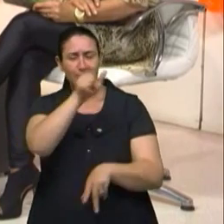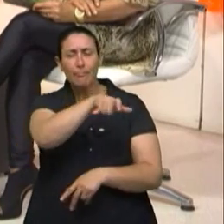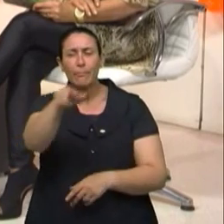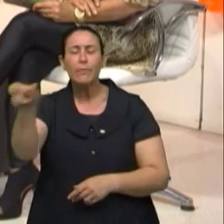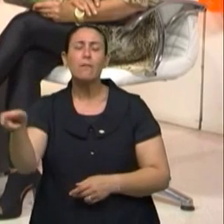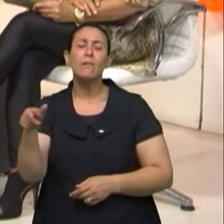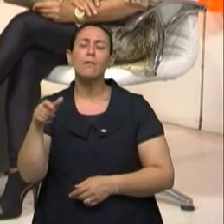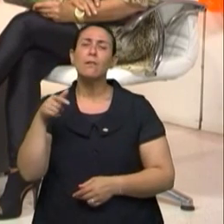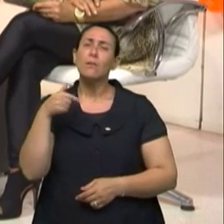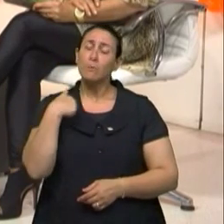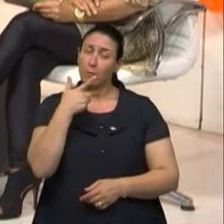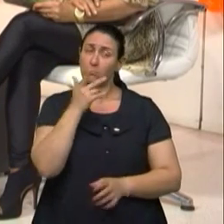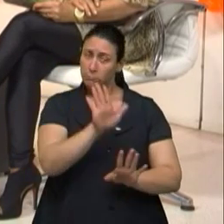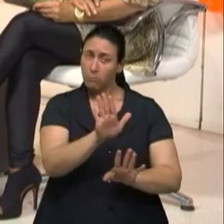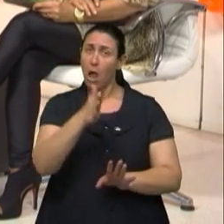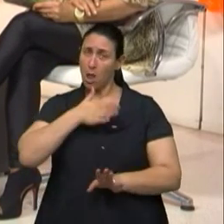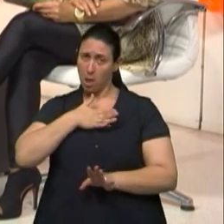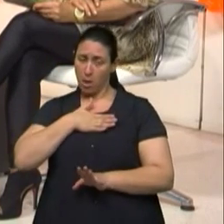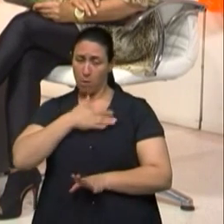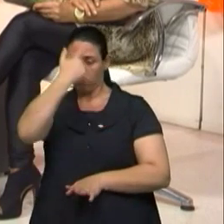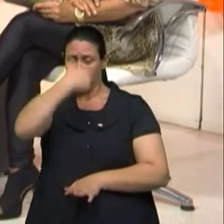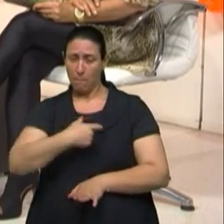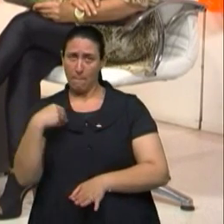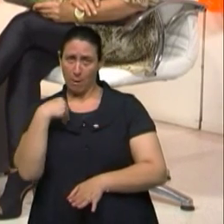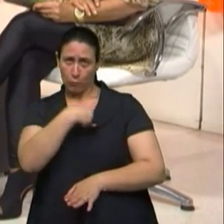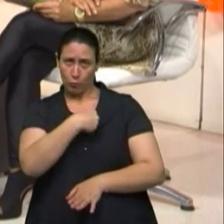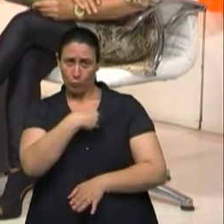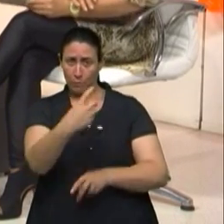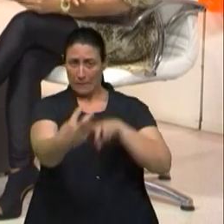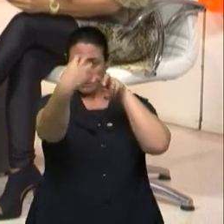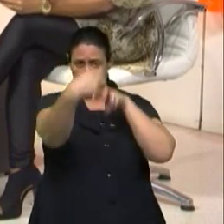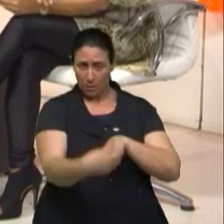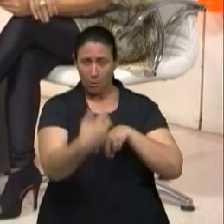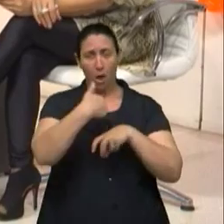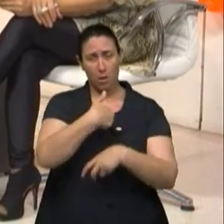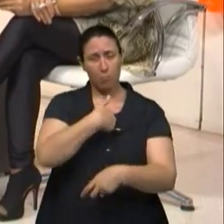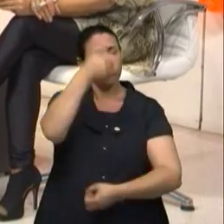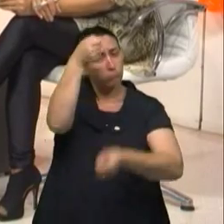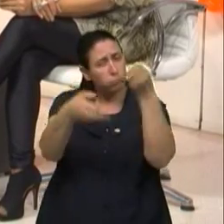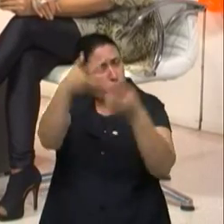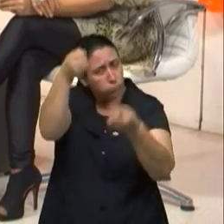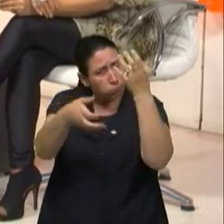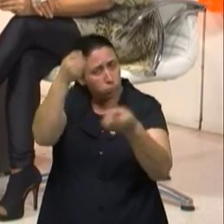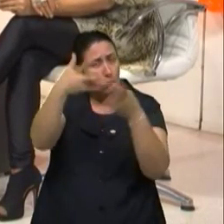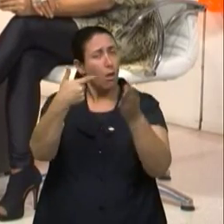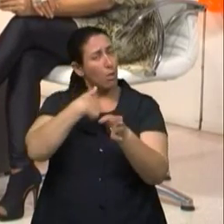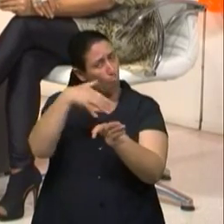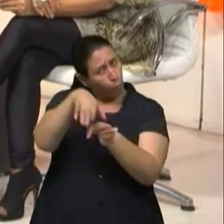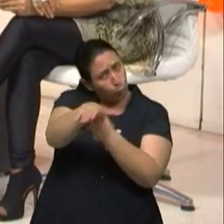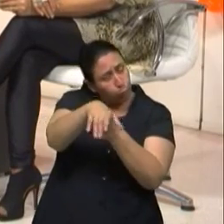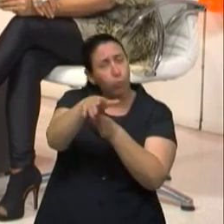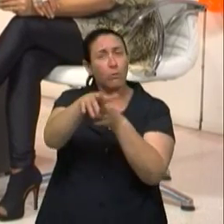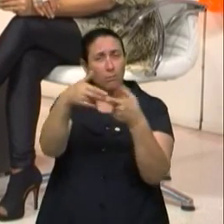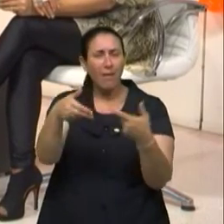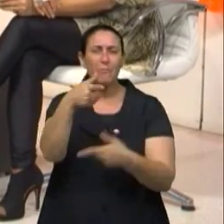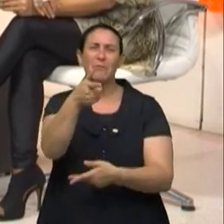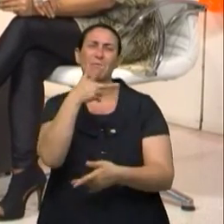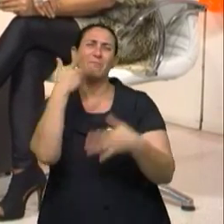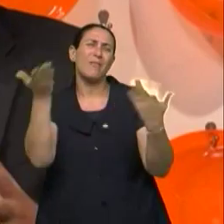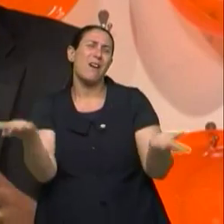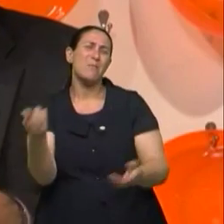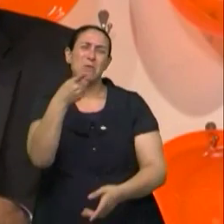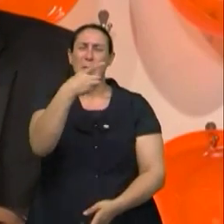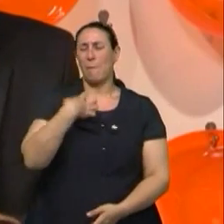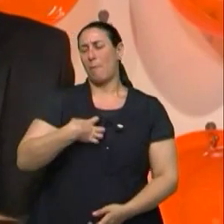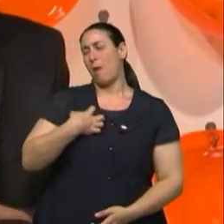é que assim, eu estou fazendo a minha parte aqui, quando tu senta aqui na minha frente... Claro. Eu só posso te orientar, às vezes o paciente diz, ah, o senhor vai